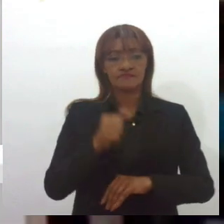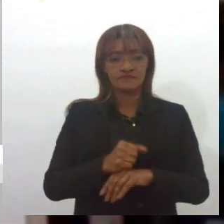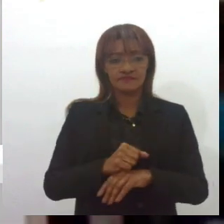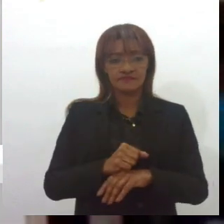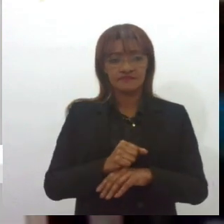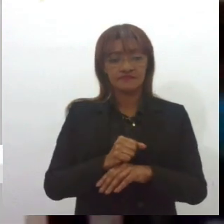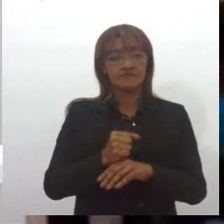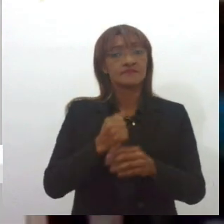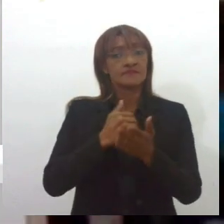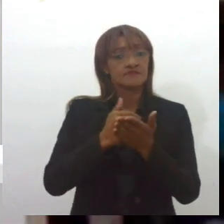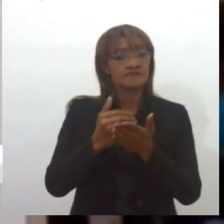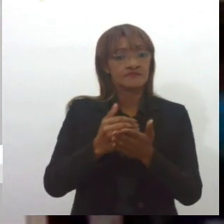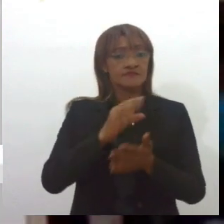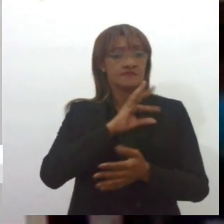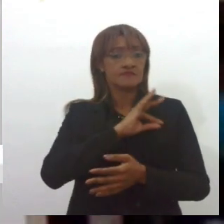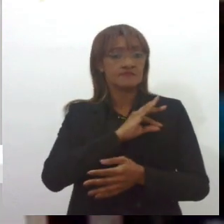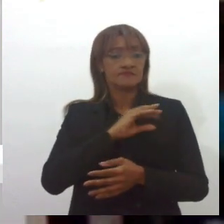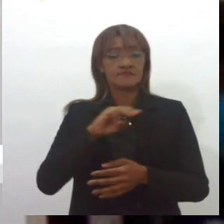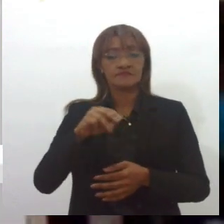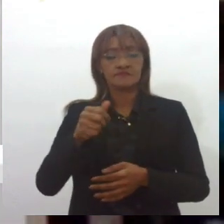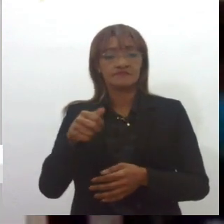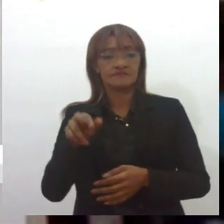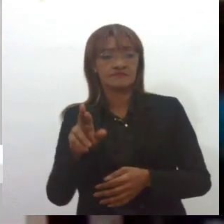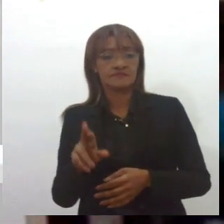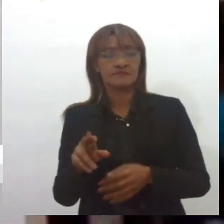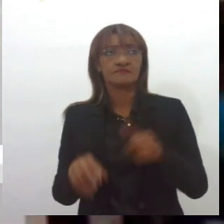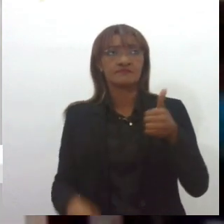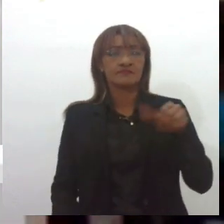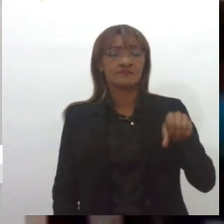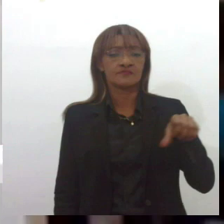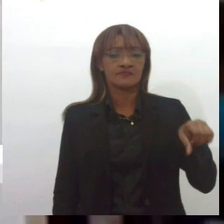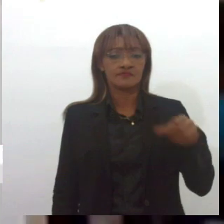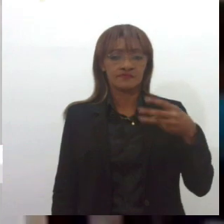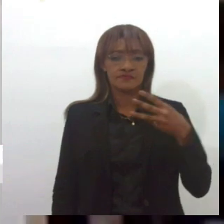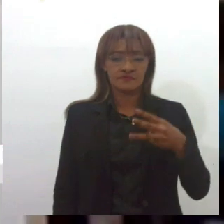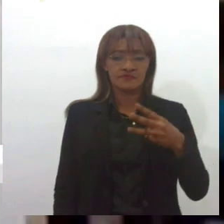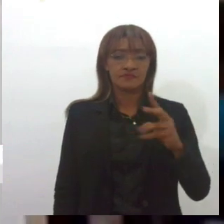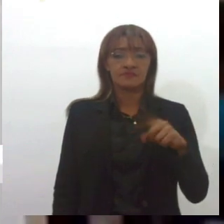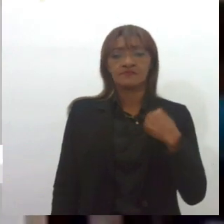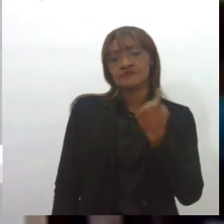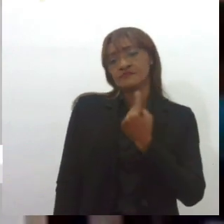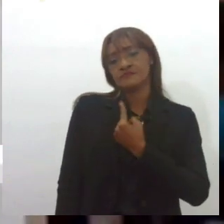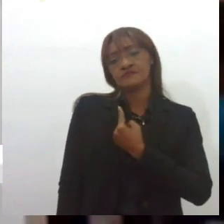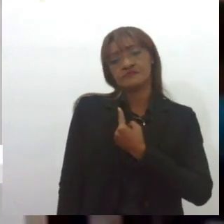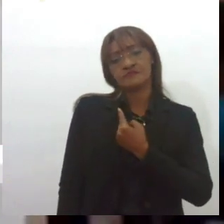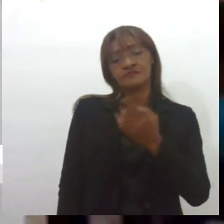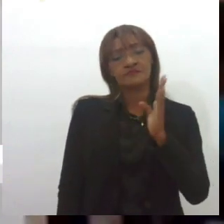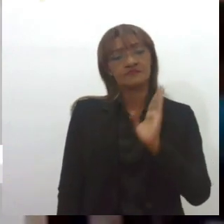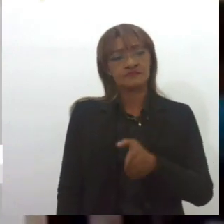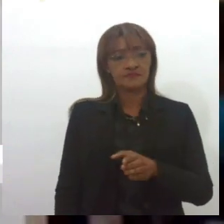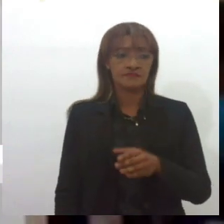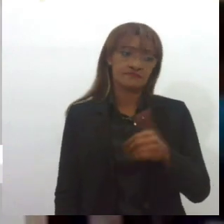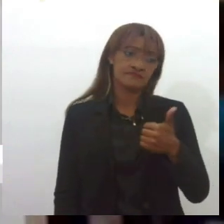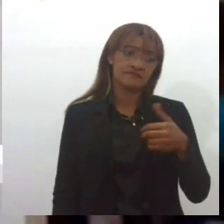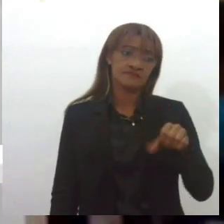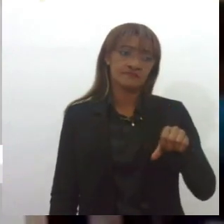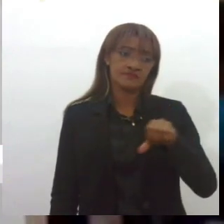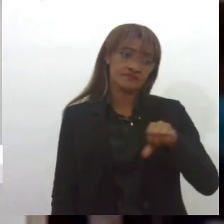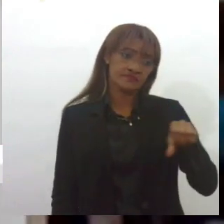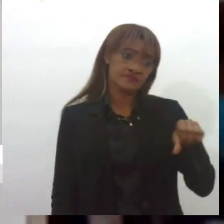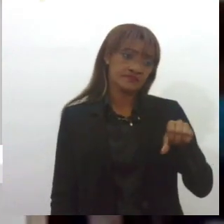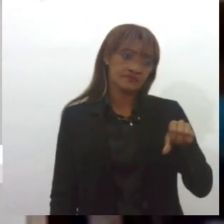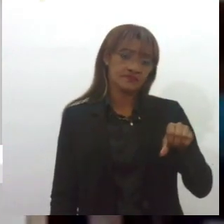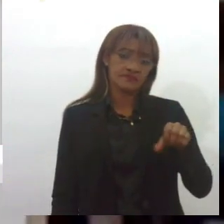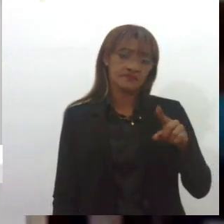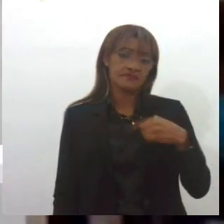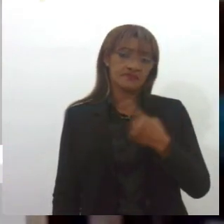vieram da Polícia Militar, eles entraram no ano de 93. Como nós separamos da Polícia Militar no ano de 1999, nós